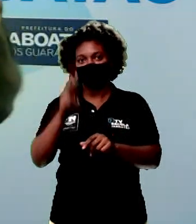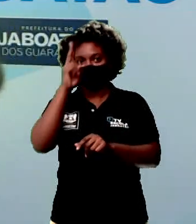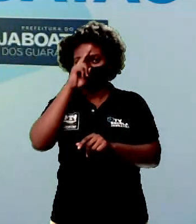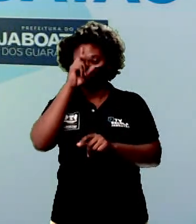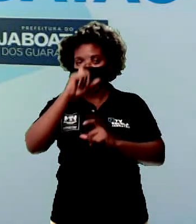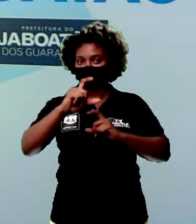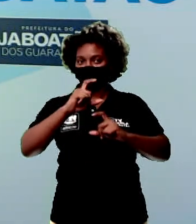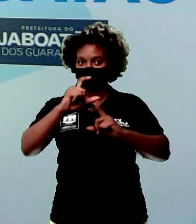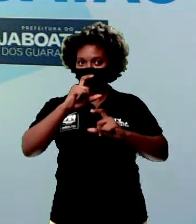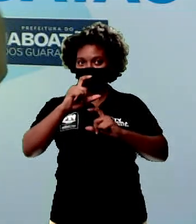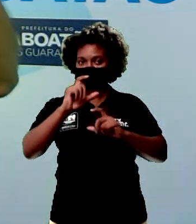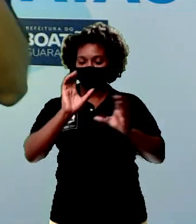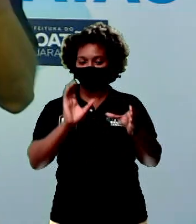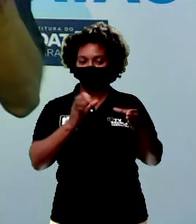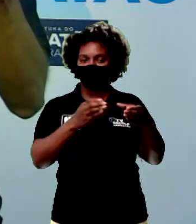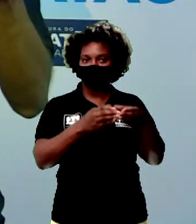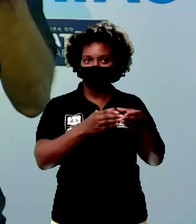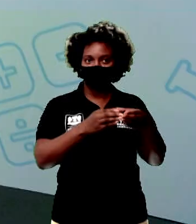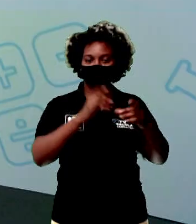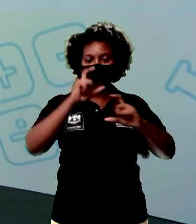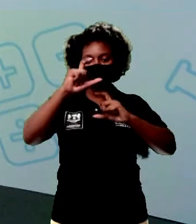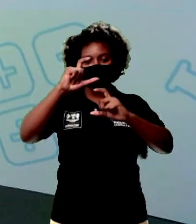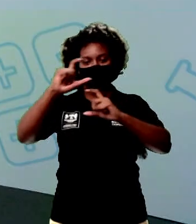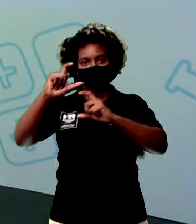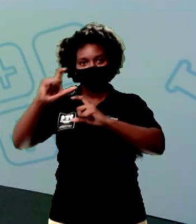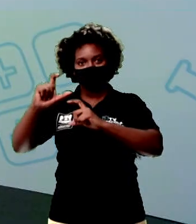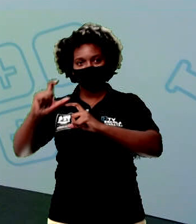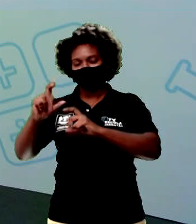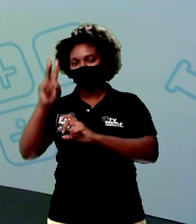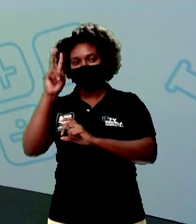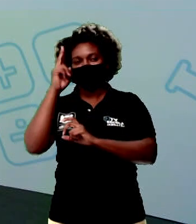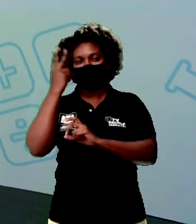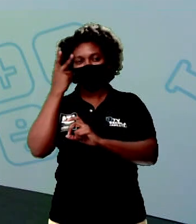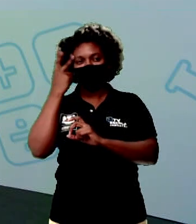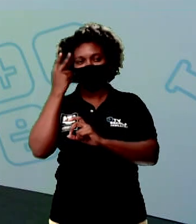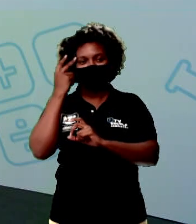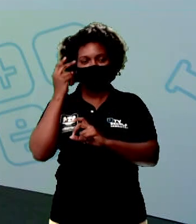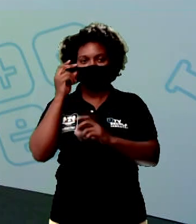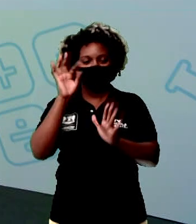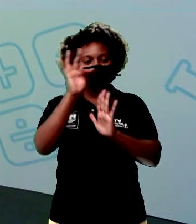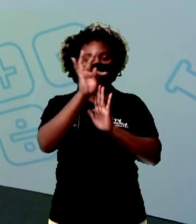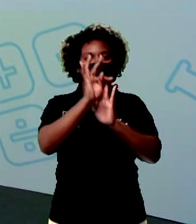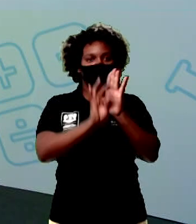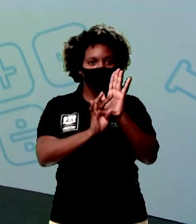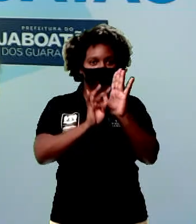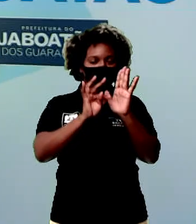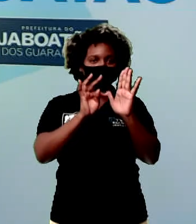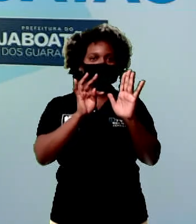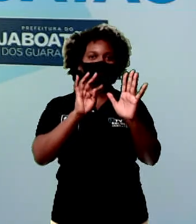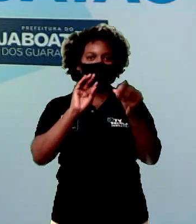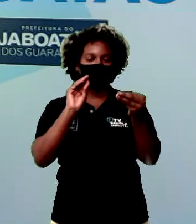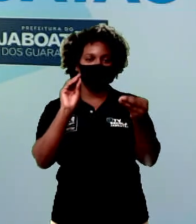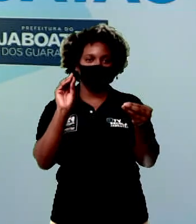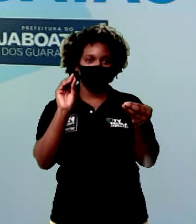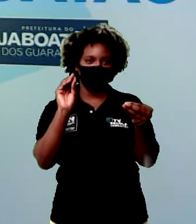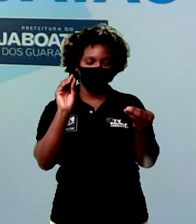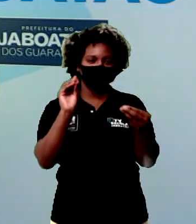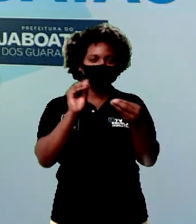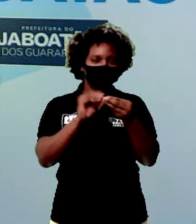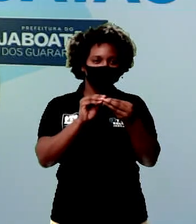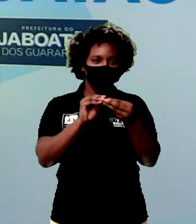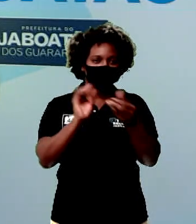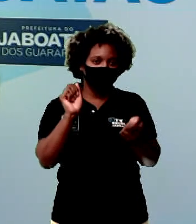quadrinhos, ela é composta por quadros. Normalmente, é um texto híbrido, ele sempre vai ter a